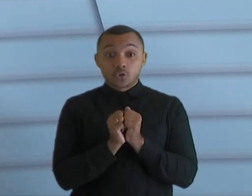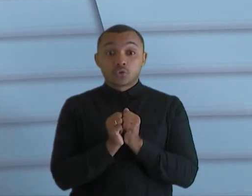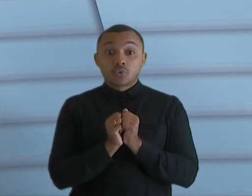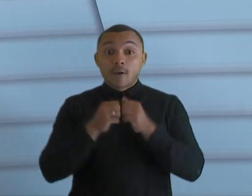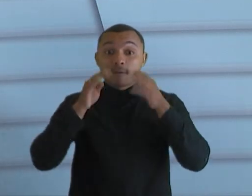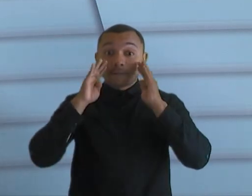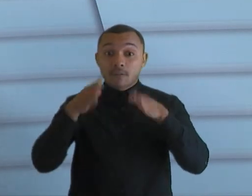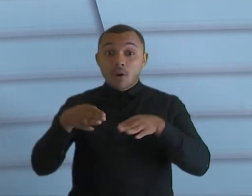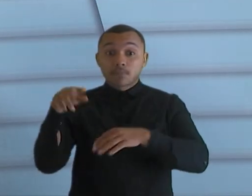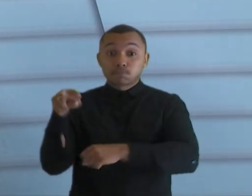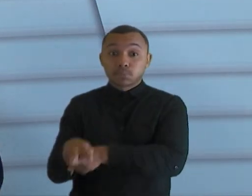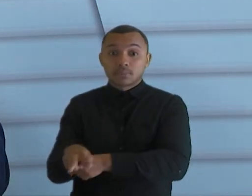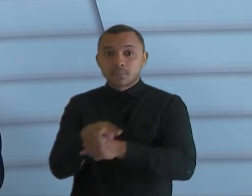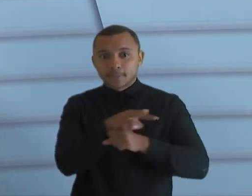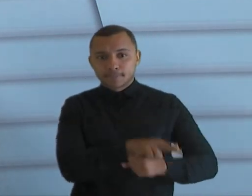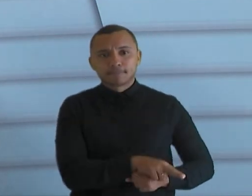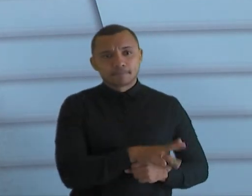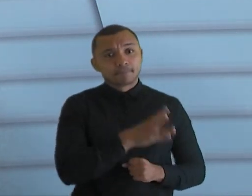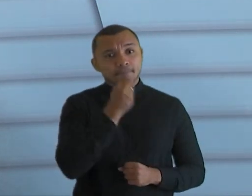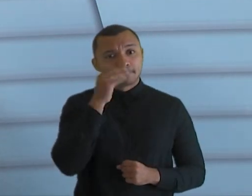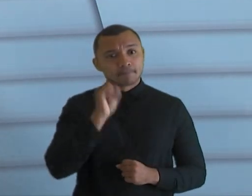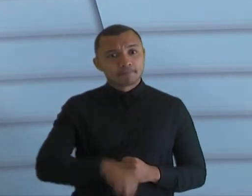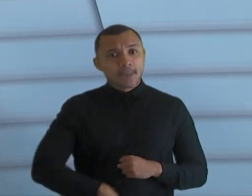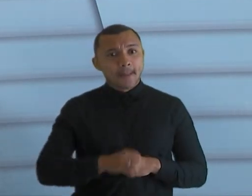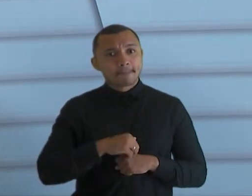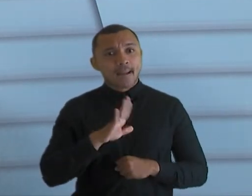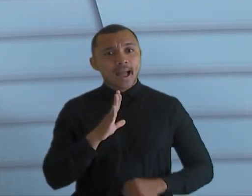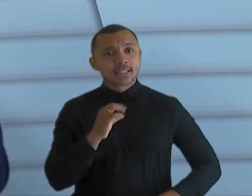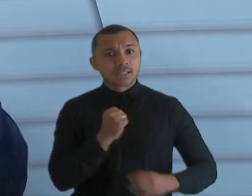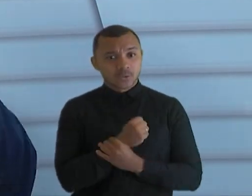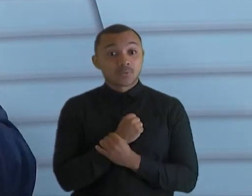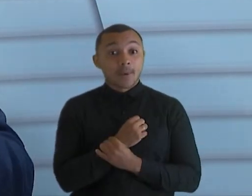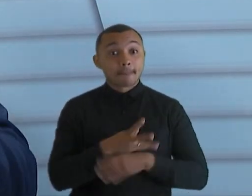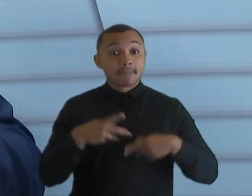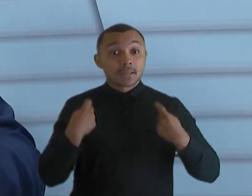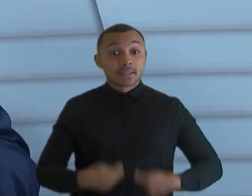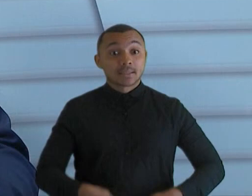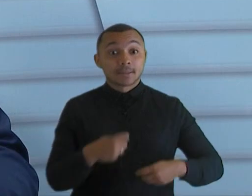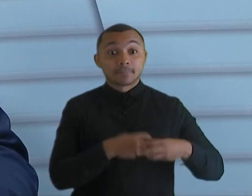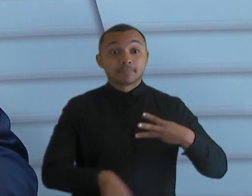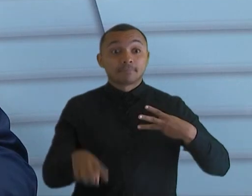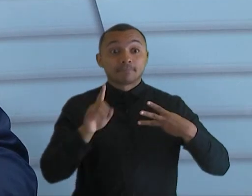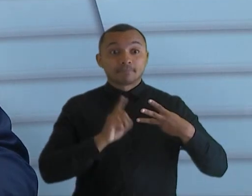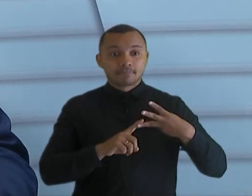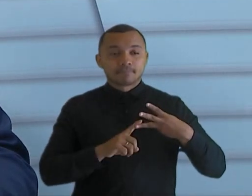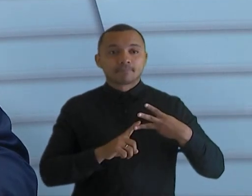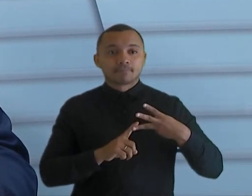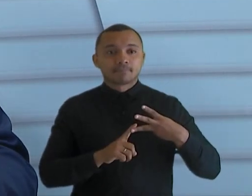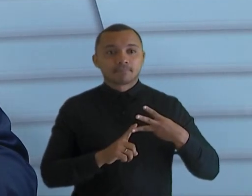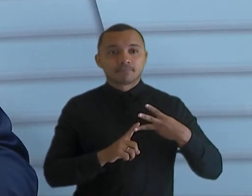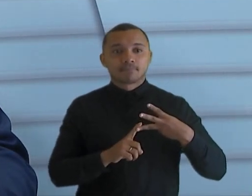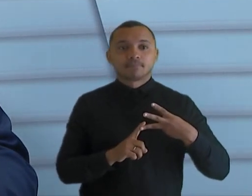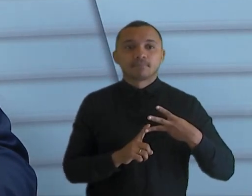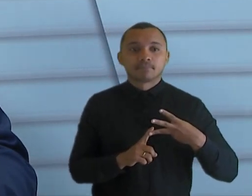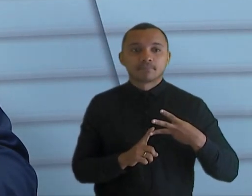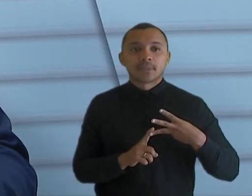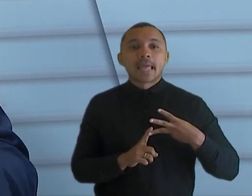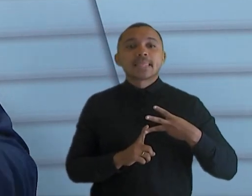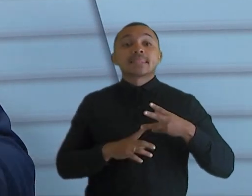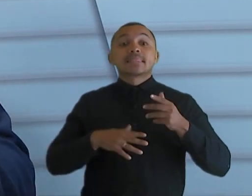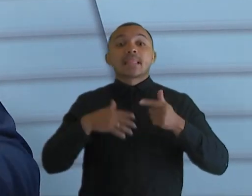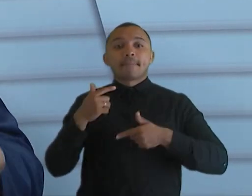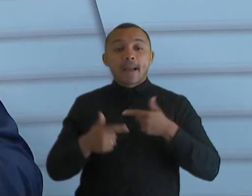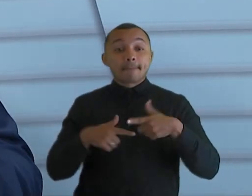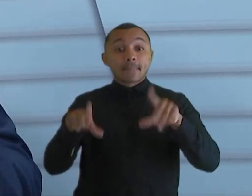fiscalização. Isso é um ponto, fiscalizações mais certeiras, mais precisas. O outro ponto é automatizar o trabalho do servidor,